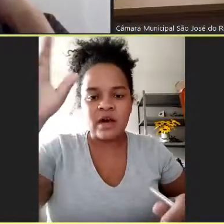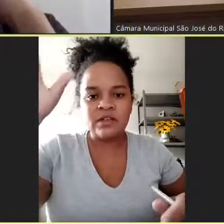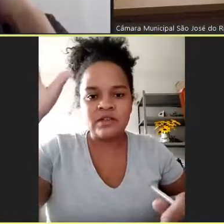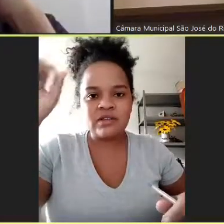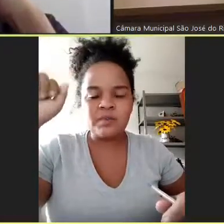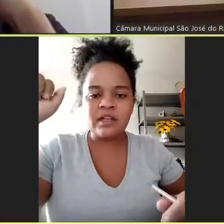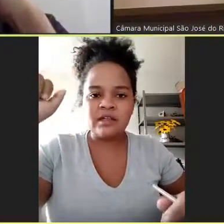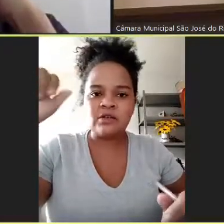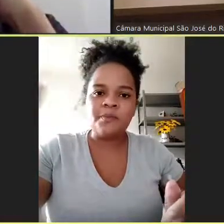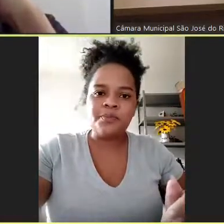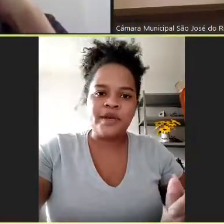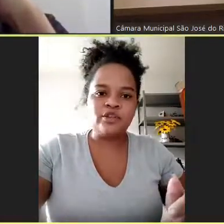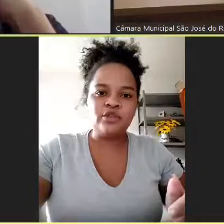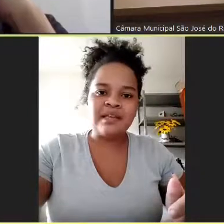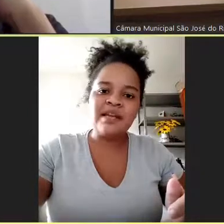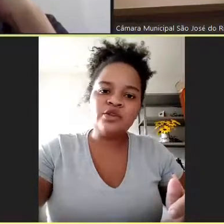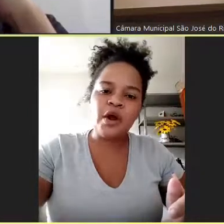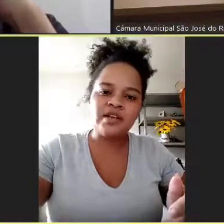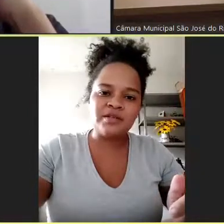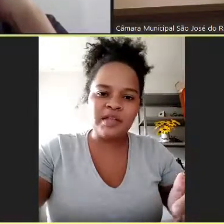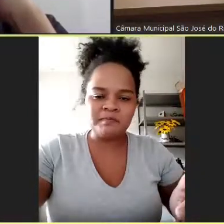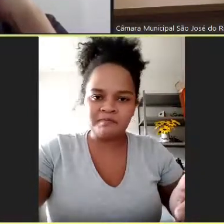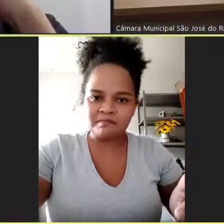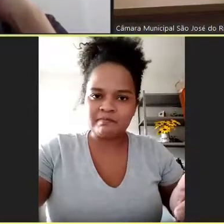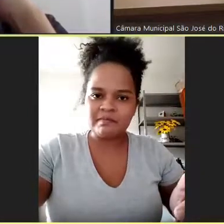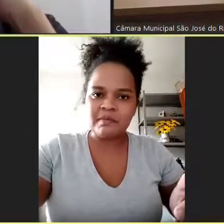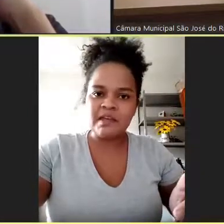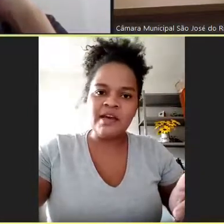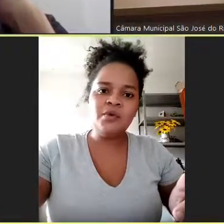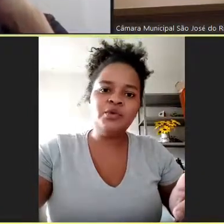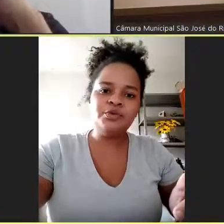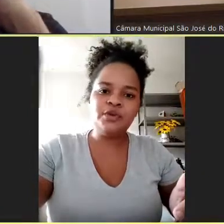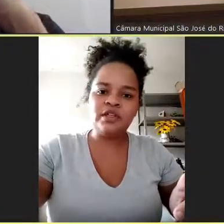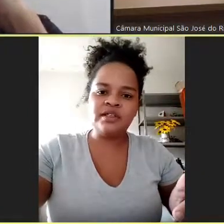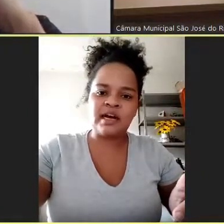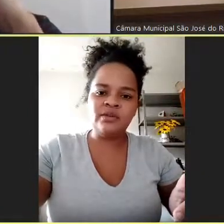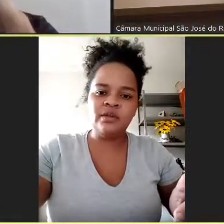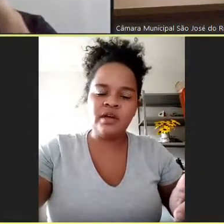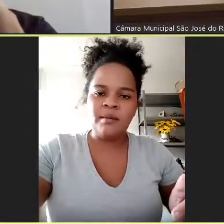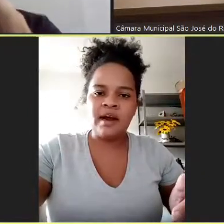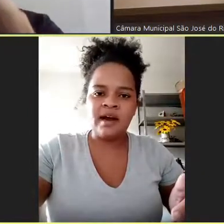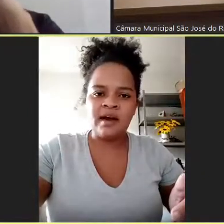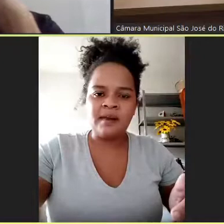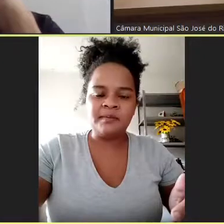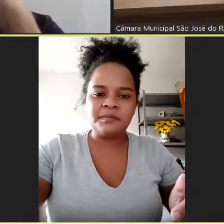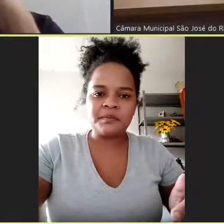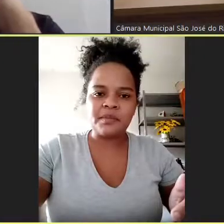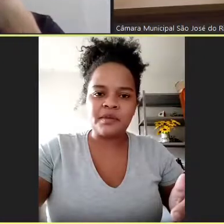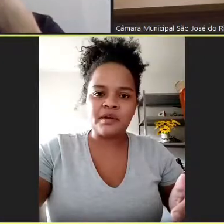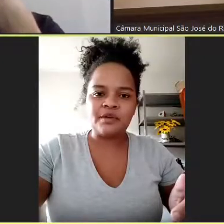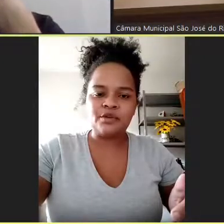Isso vai causando esse desbalanço, porque a gente não tem senso próximo, né? E aí o último foi utilizado para...